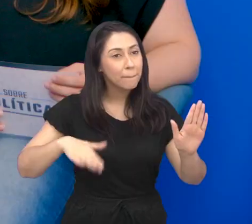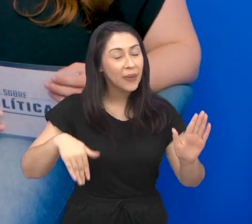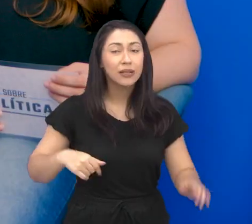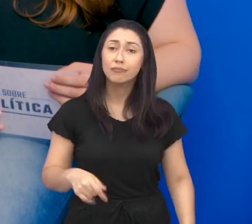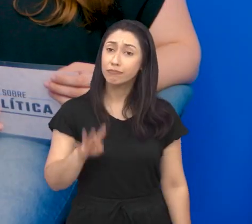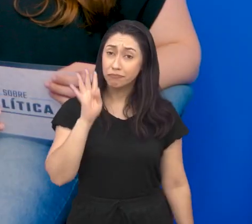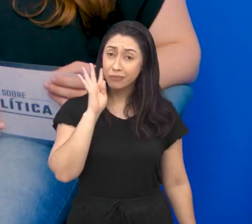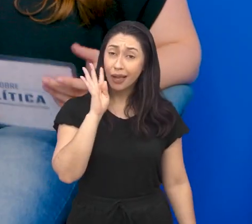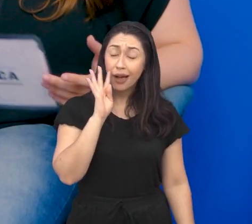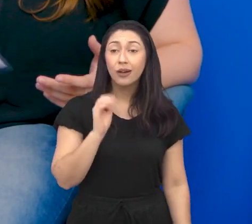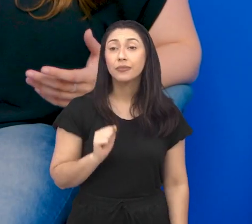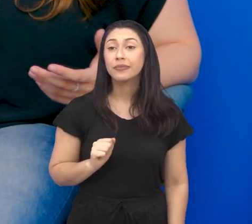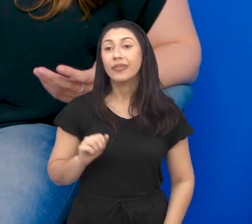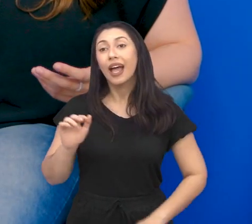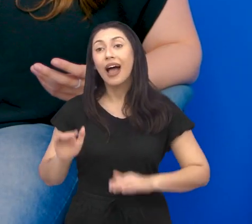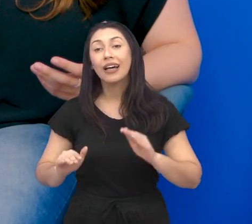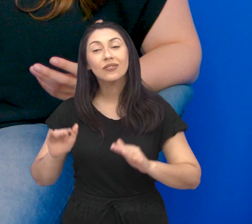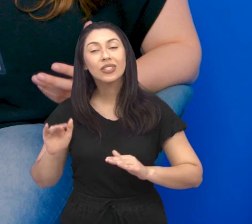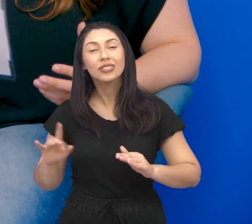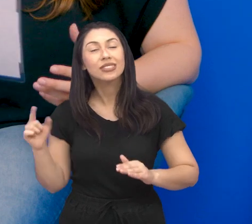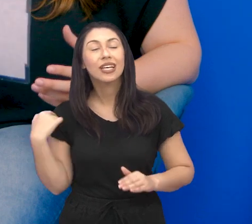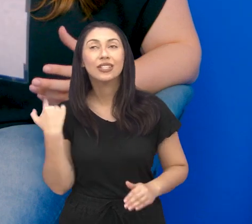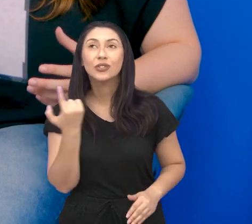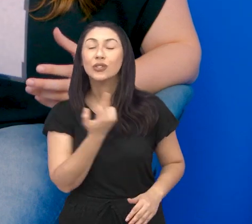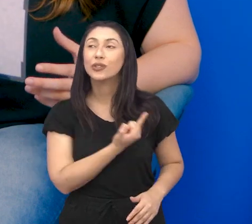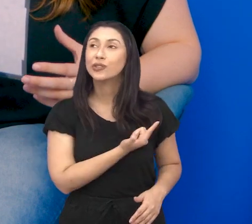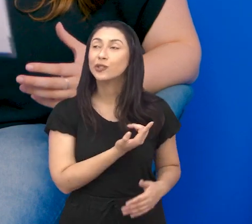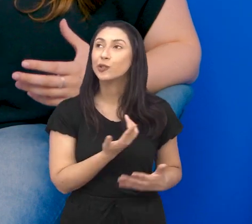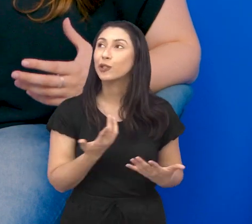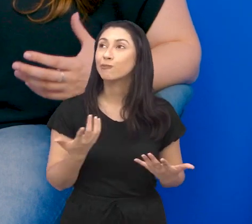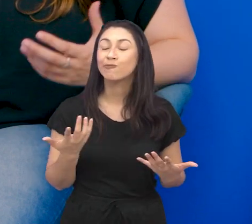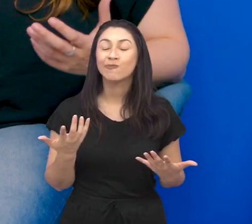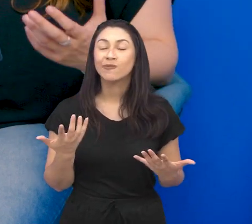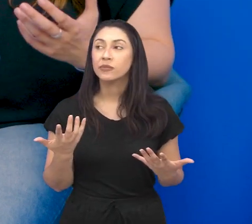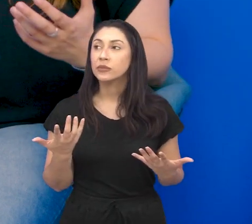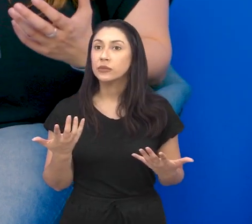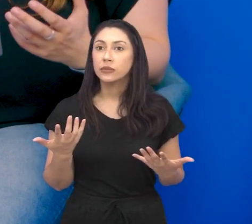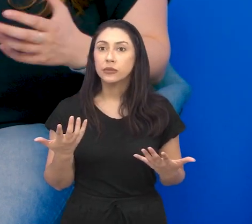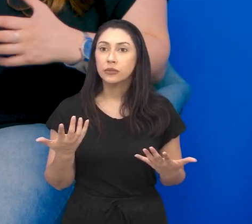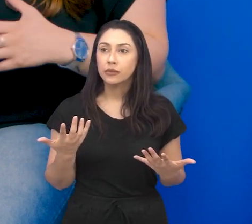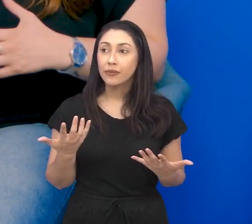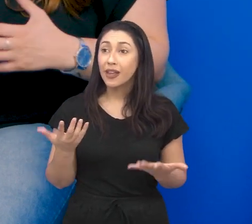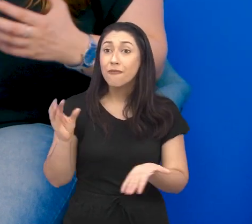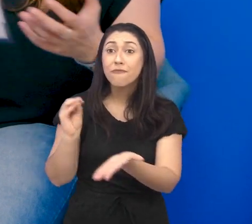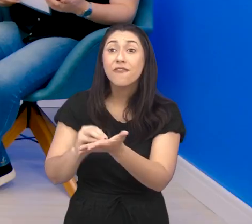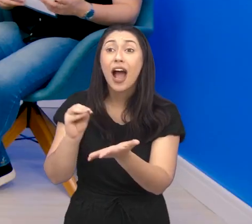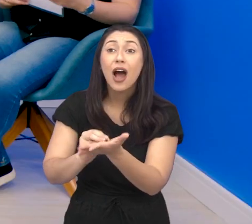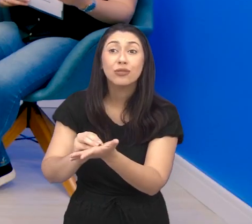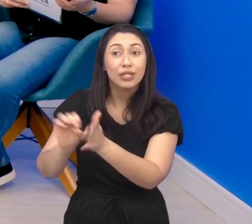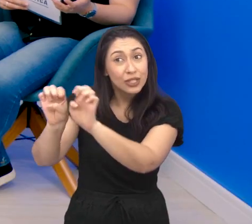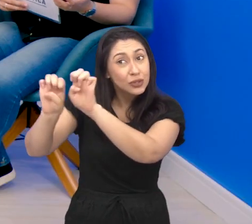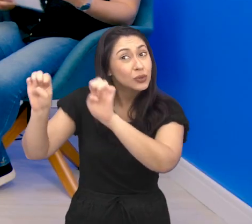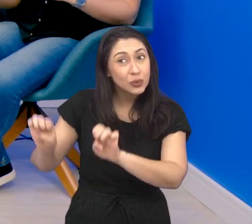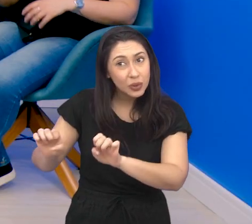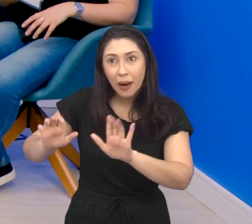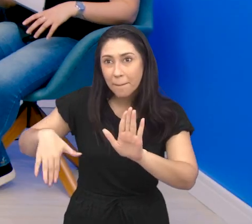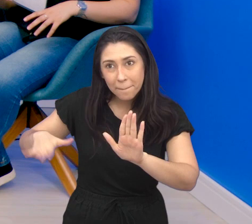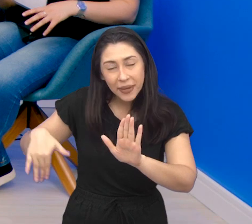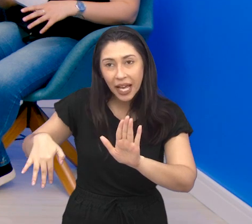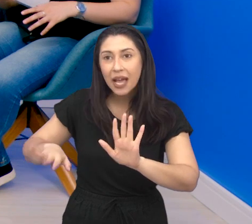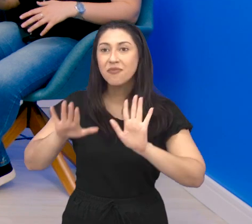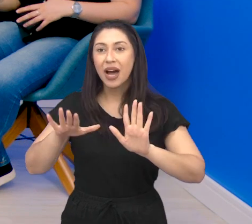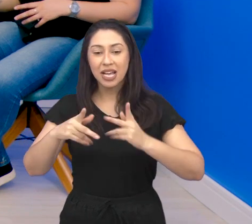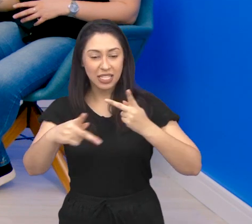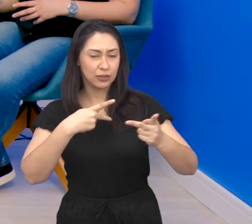Legal, interessante. Às vezes a gente não tem exatamente a estrutura numa cidade de praia, por exemplo, que a gente